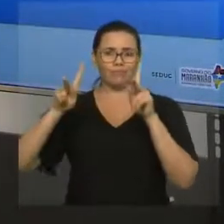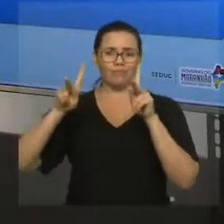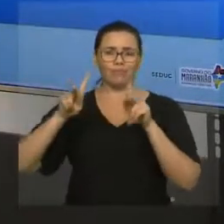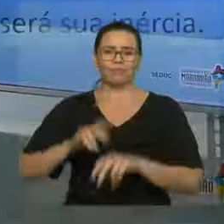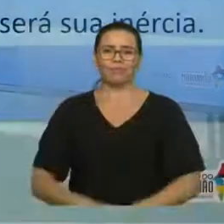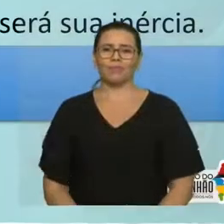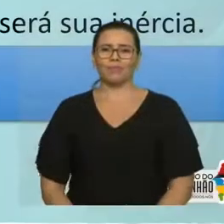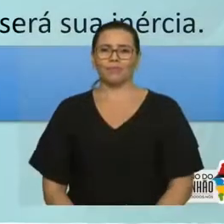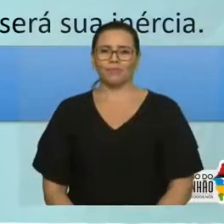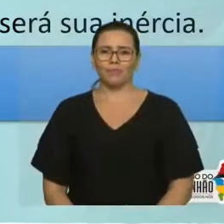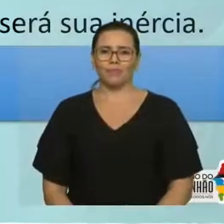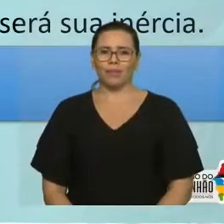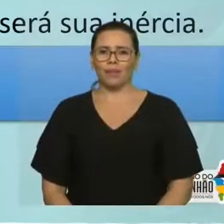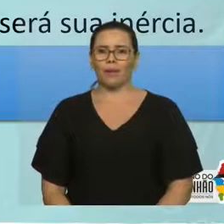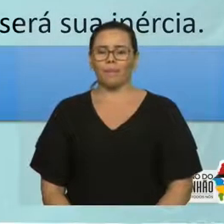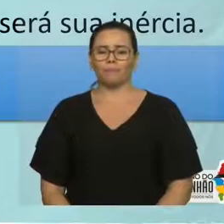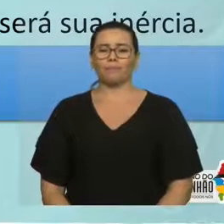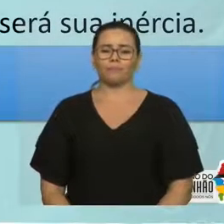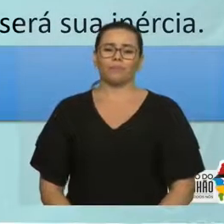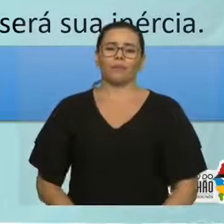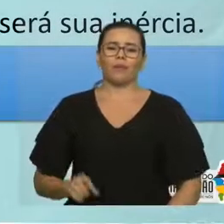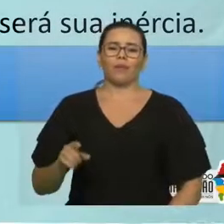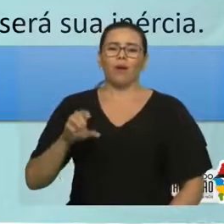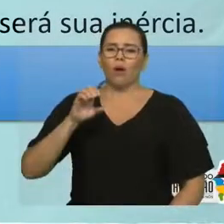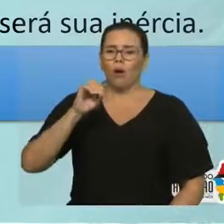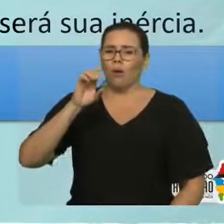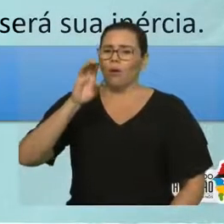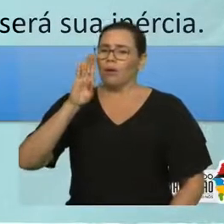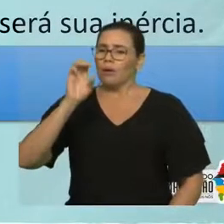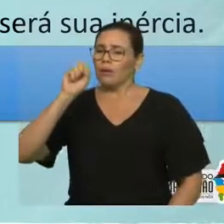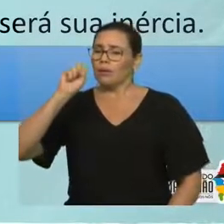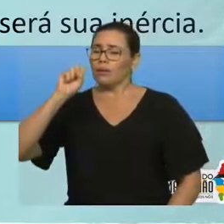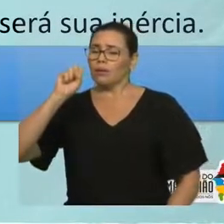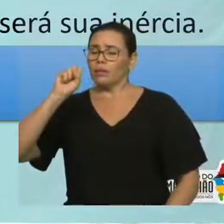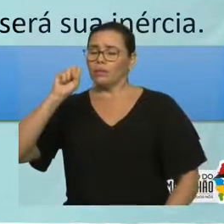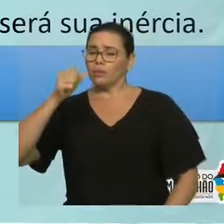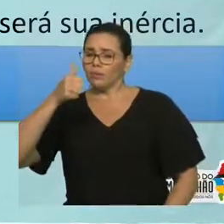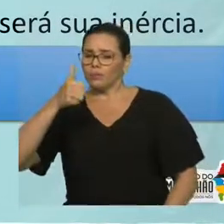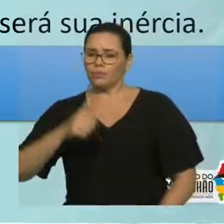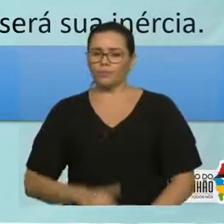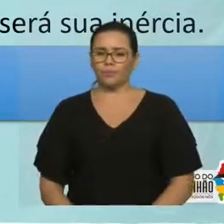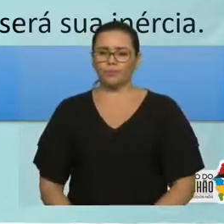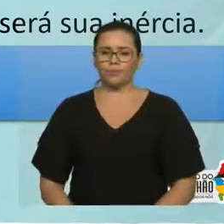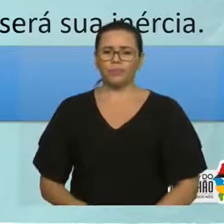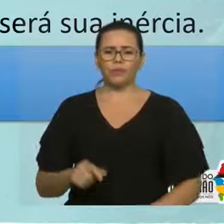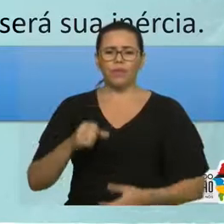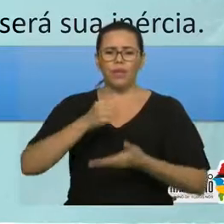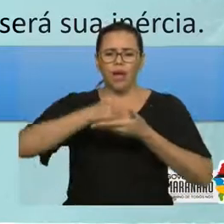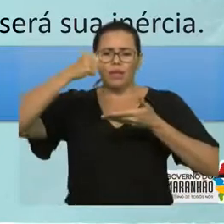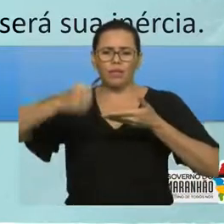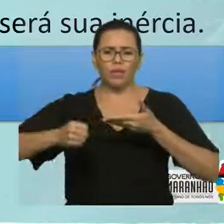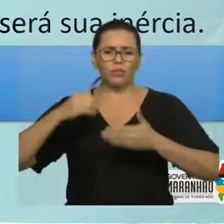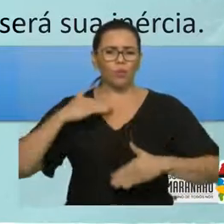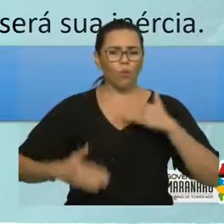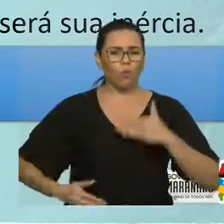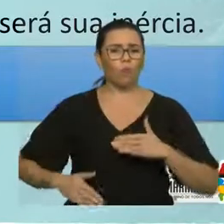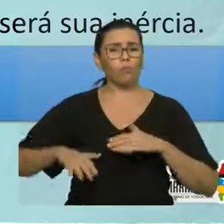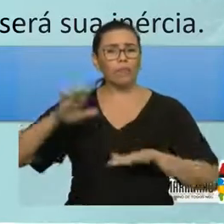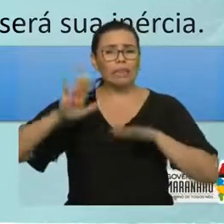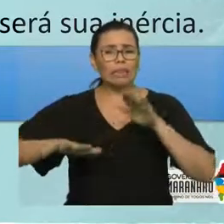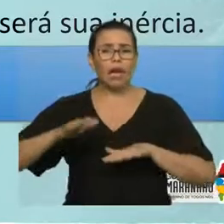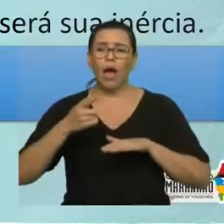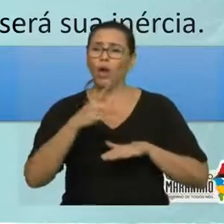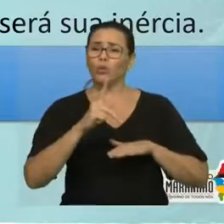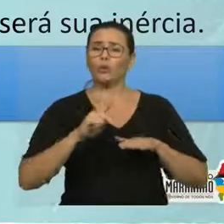Bem, observação 1. A inércia de um corpo depende de sua massa, pois para acelerar ou frear um ônibus, devemos aplicar uma força maior que